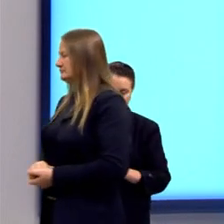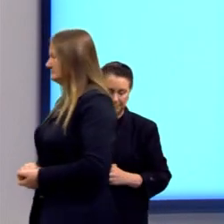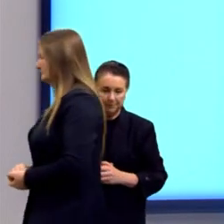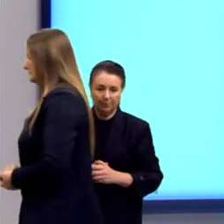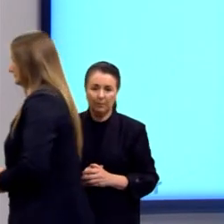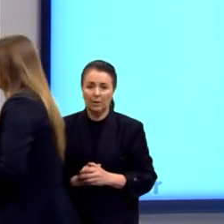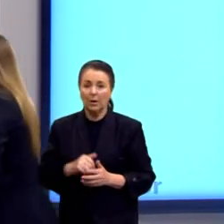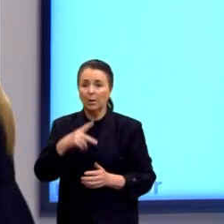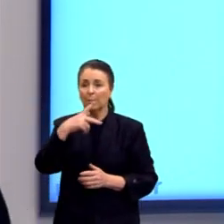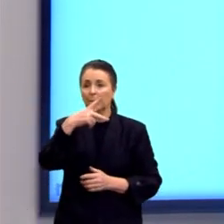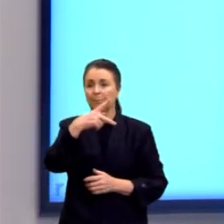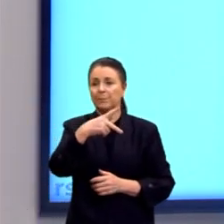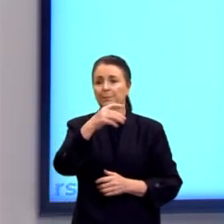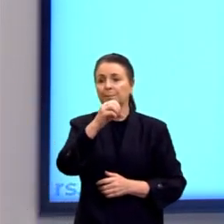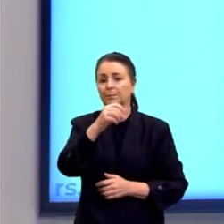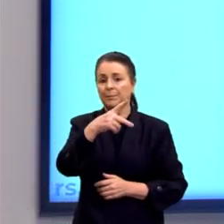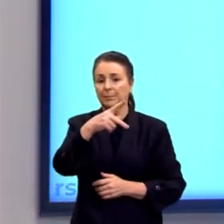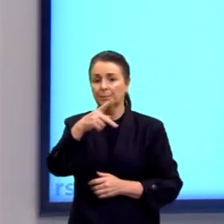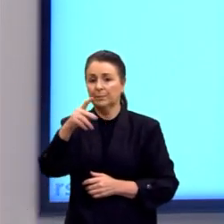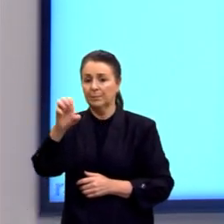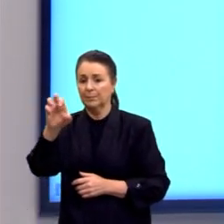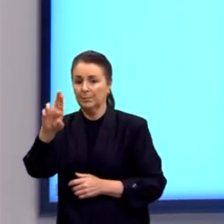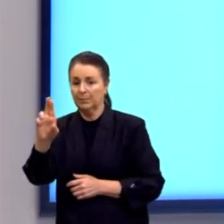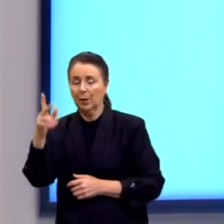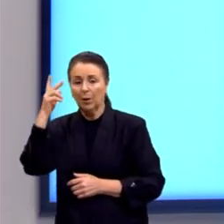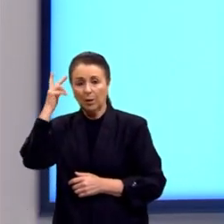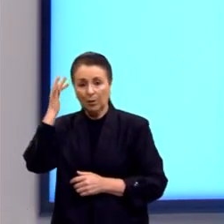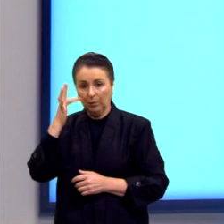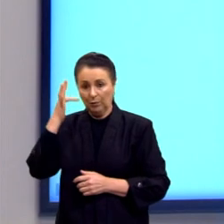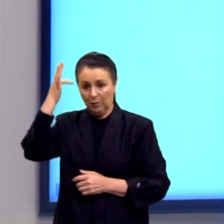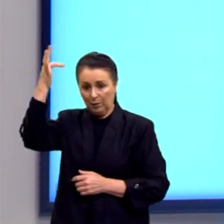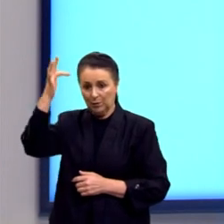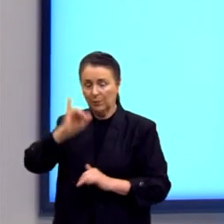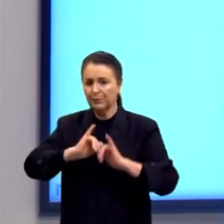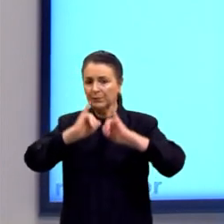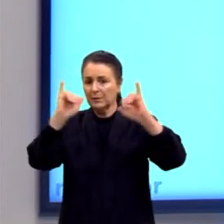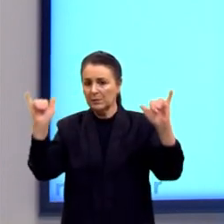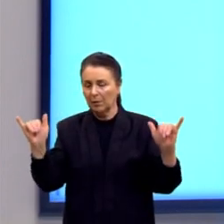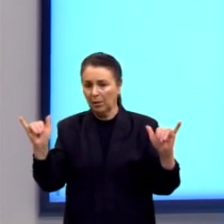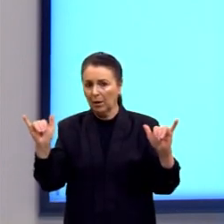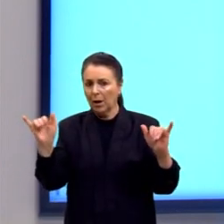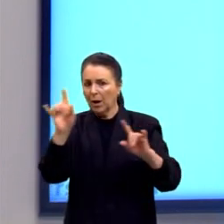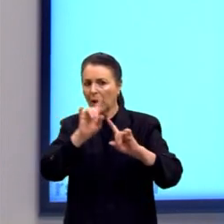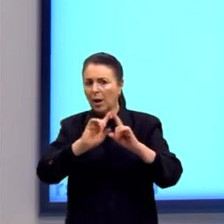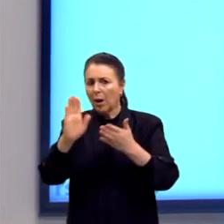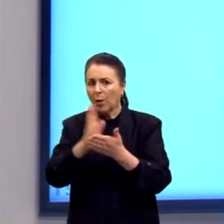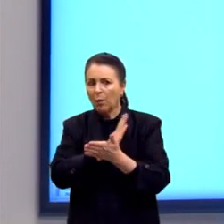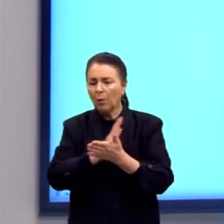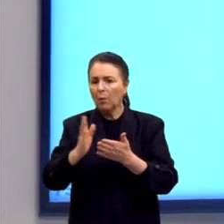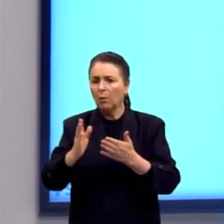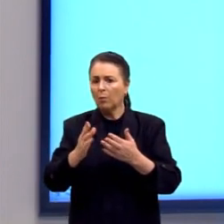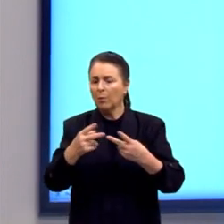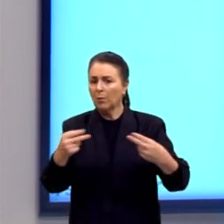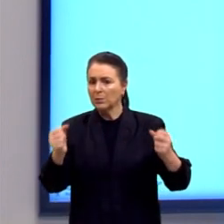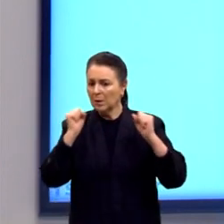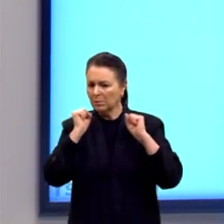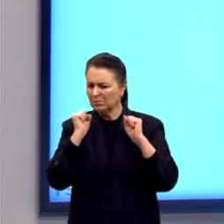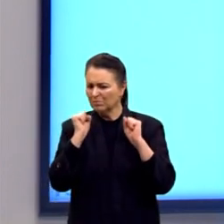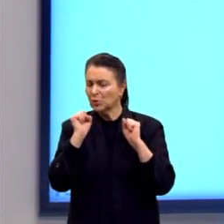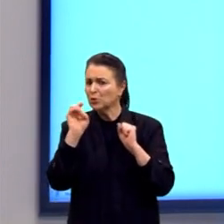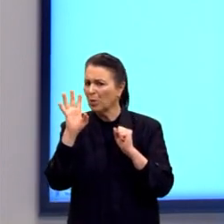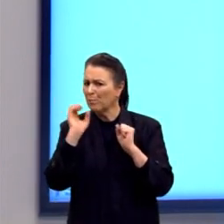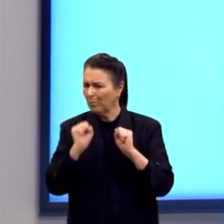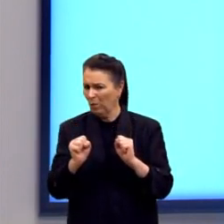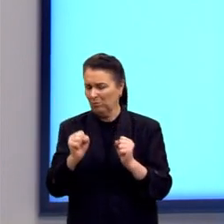só é possível algo ser verdadeiro se ele pode ser comprovado. Que é a lei da